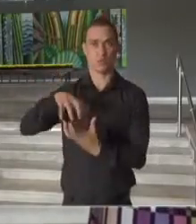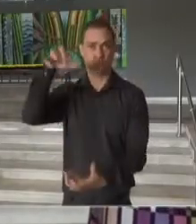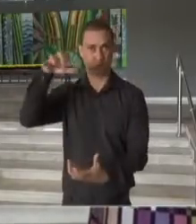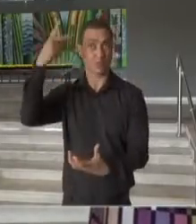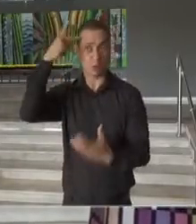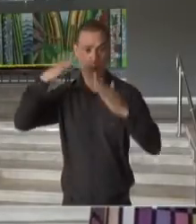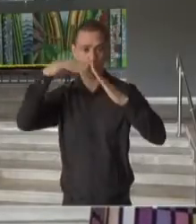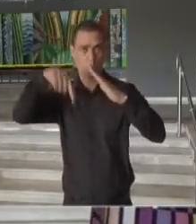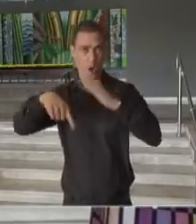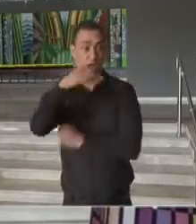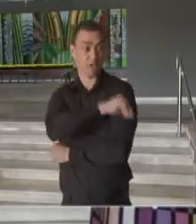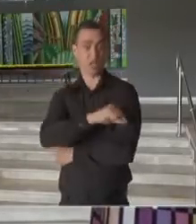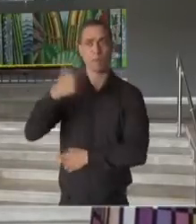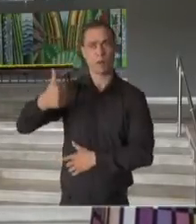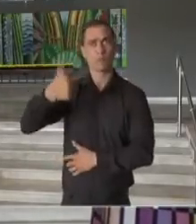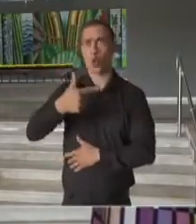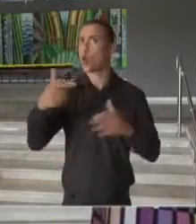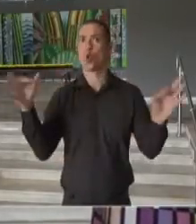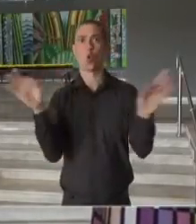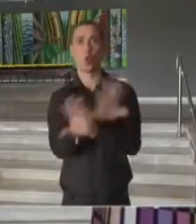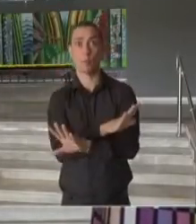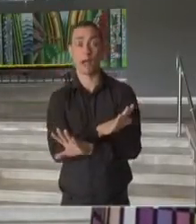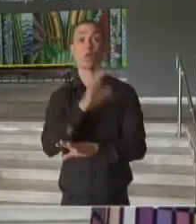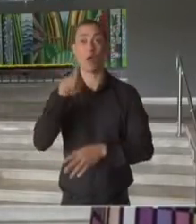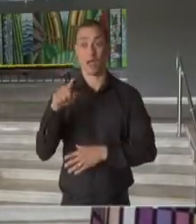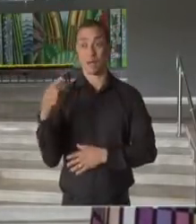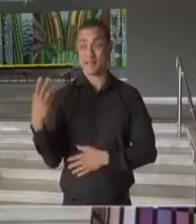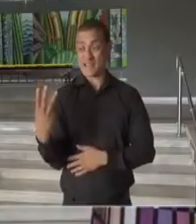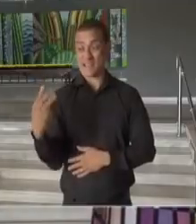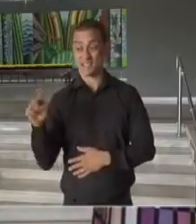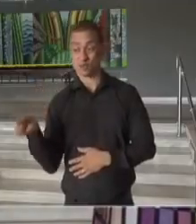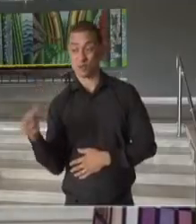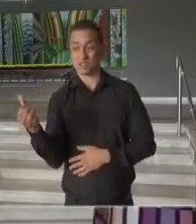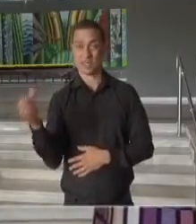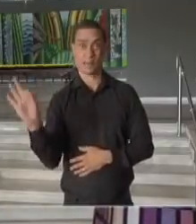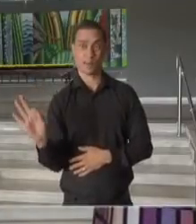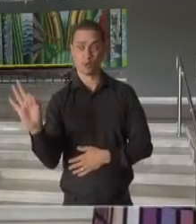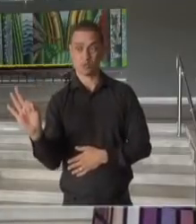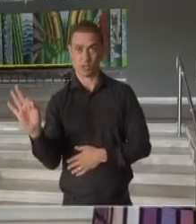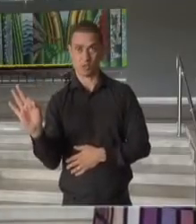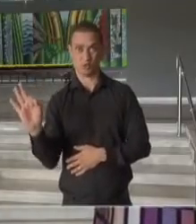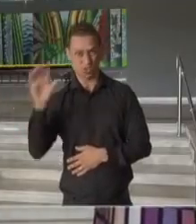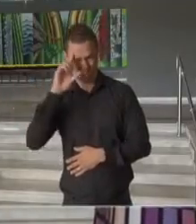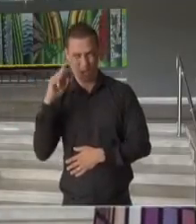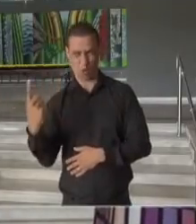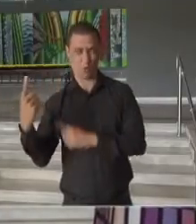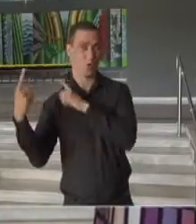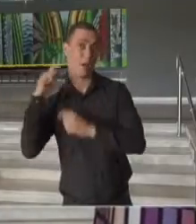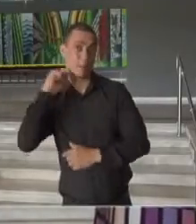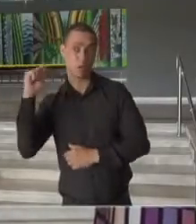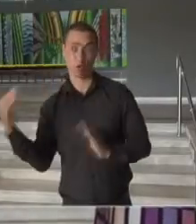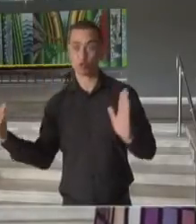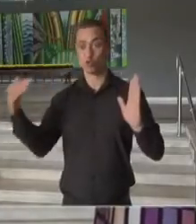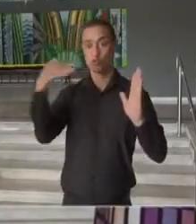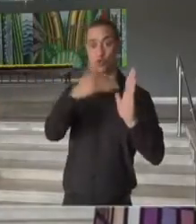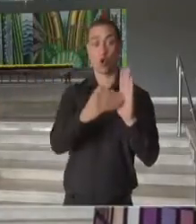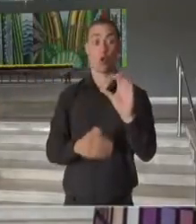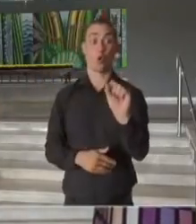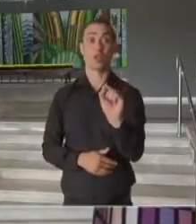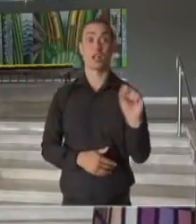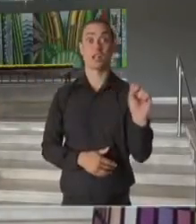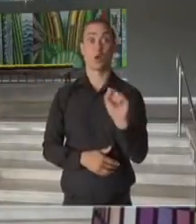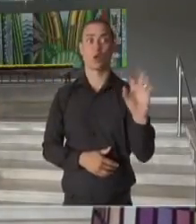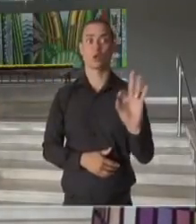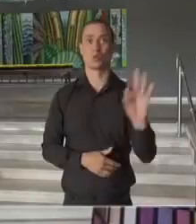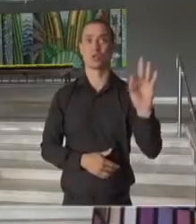esquema vacinal completo, saiu de 3,6% em 1º de abril, para 88% no dia de